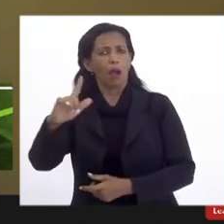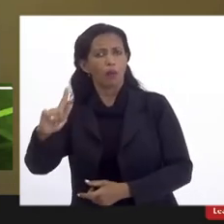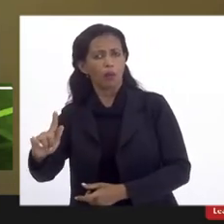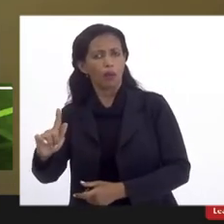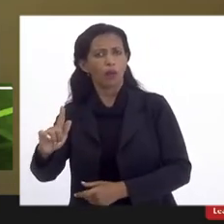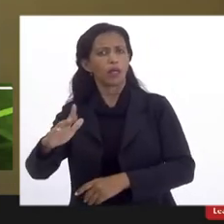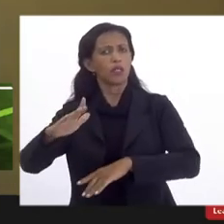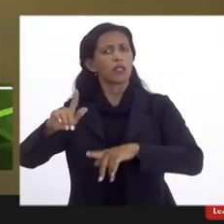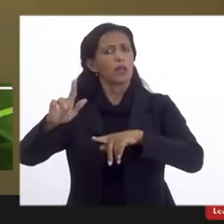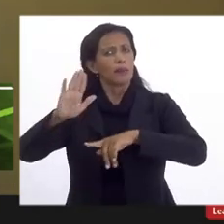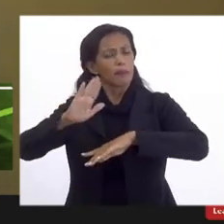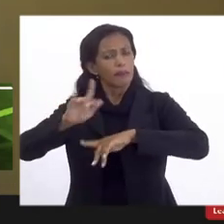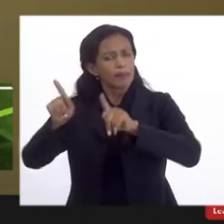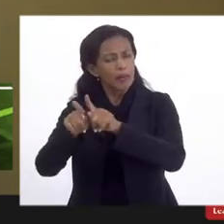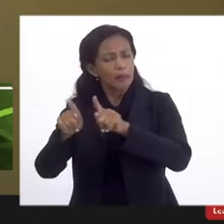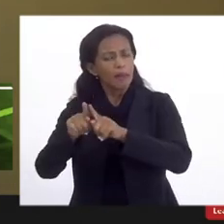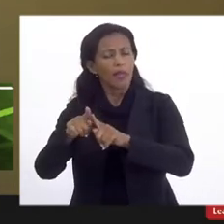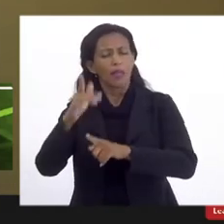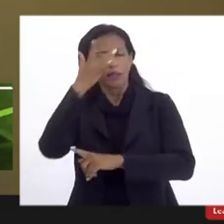necessita dessa mão de obra.